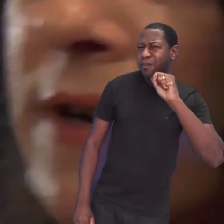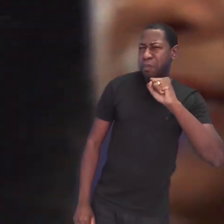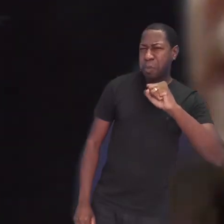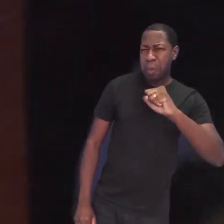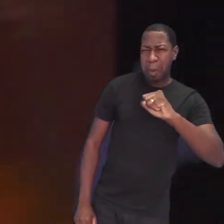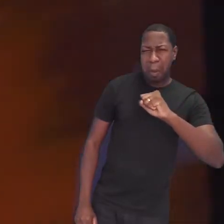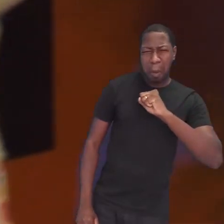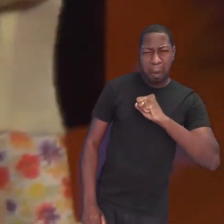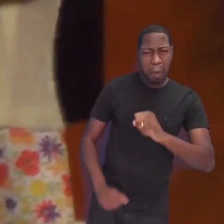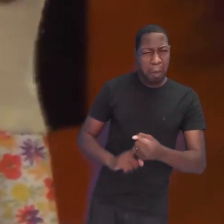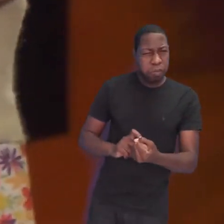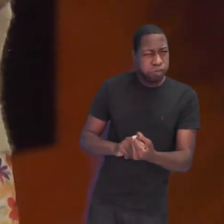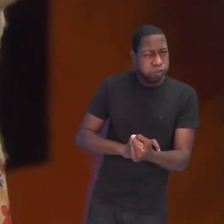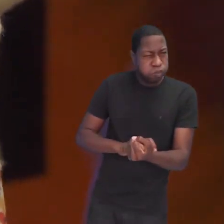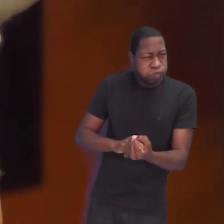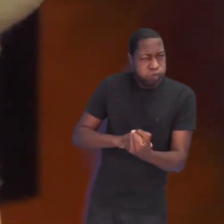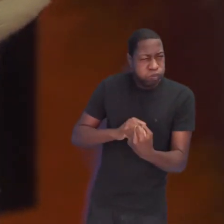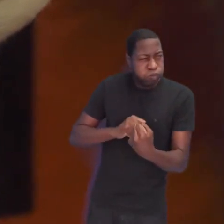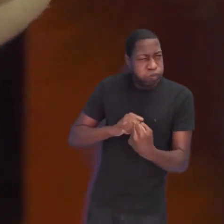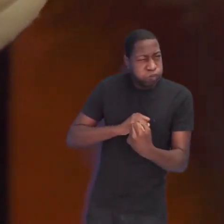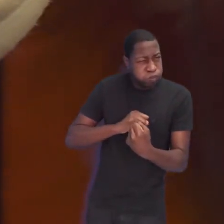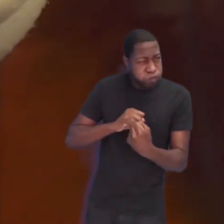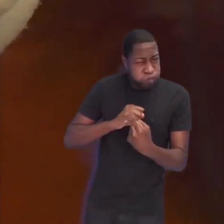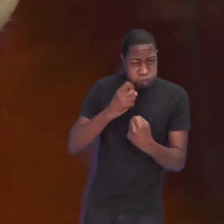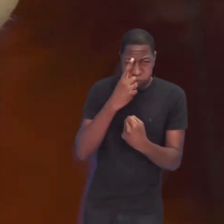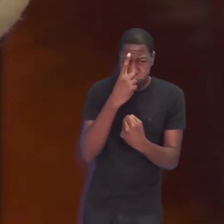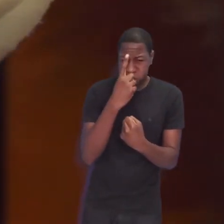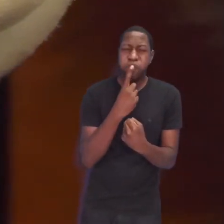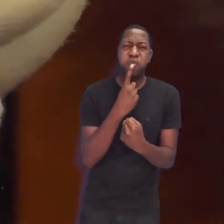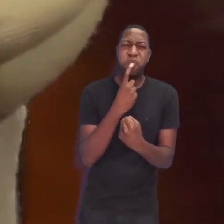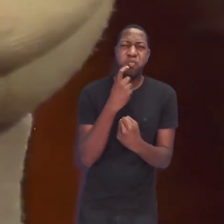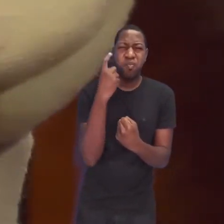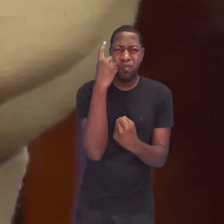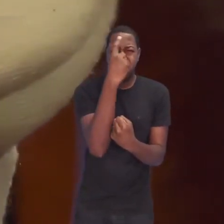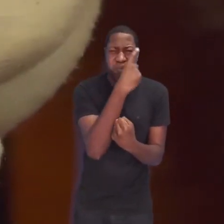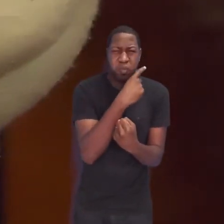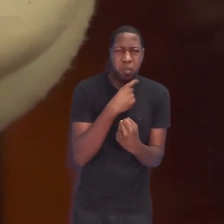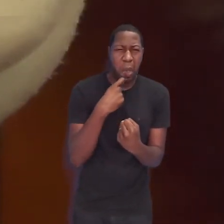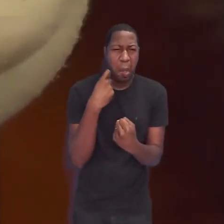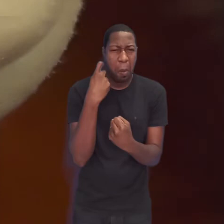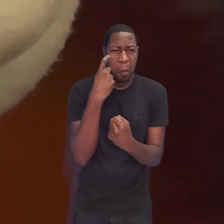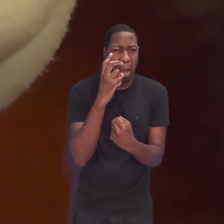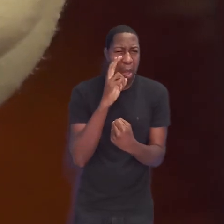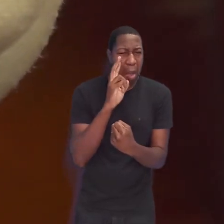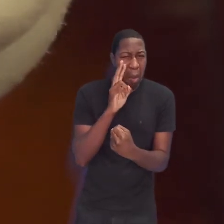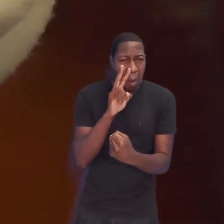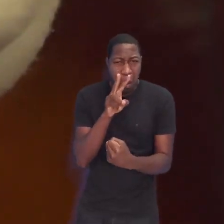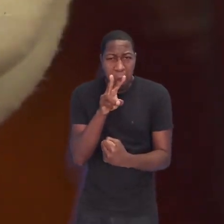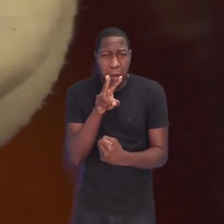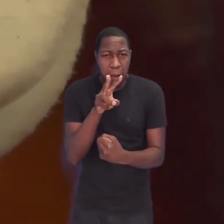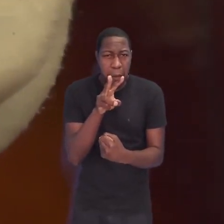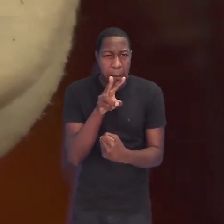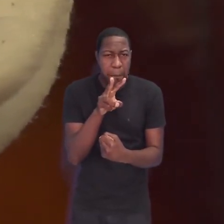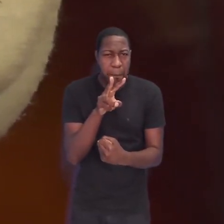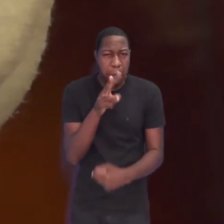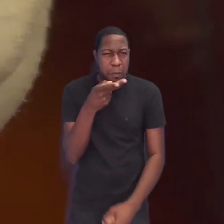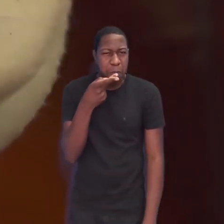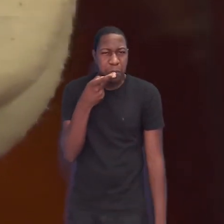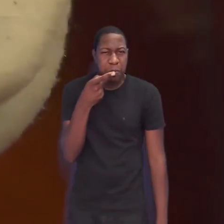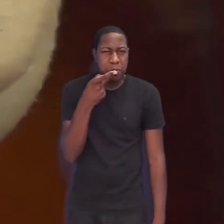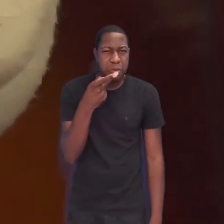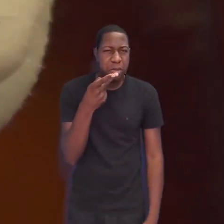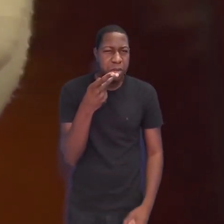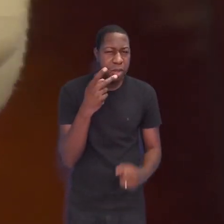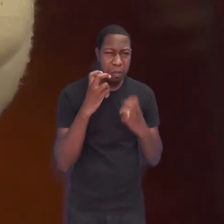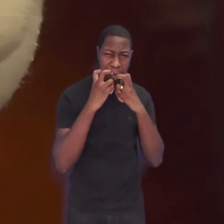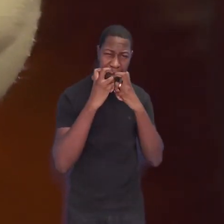raiva, tremendo e toda vermelha. Olhou bem para a cara do rei e disse em